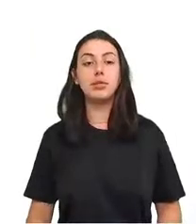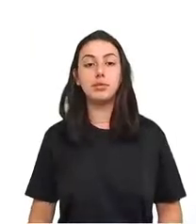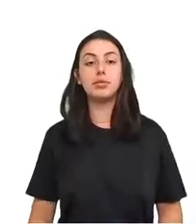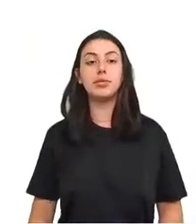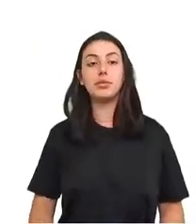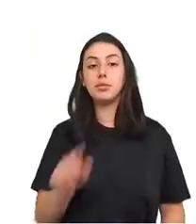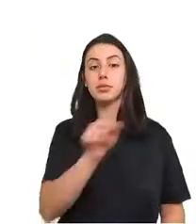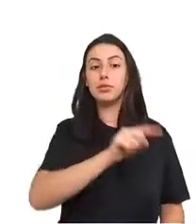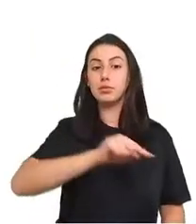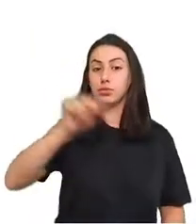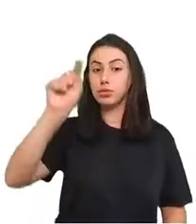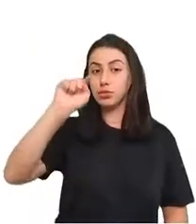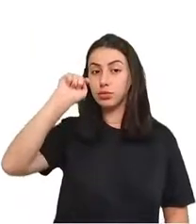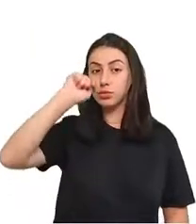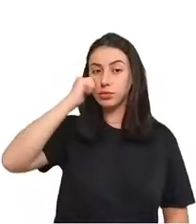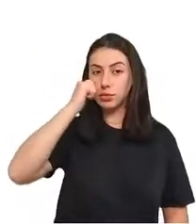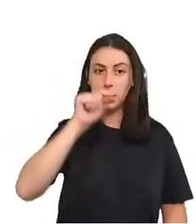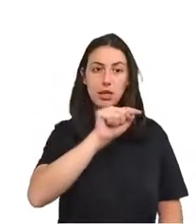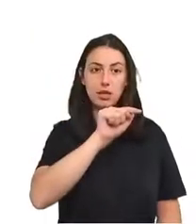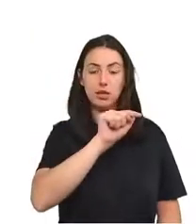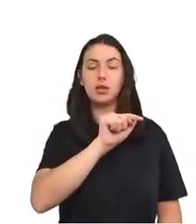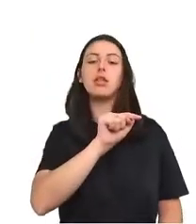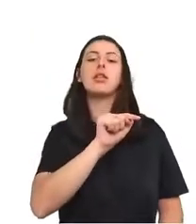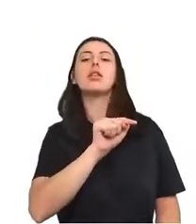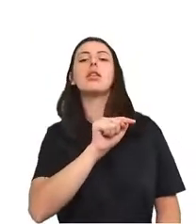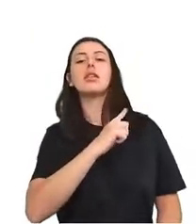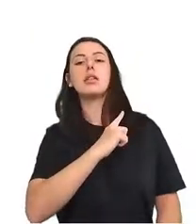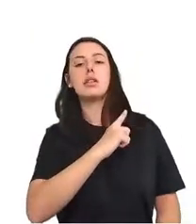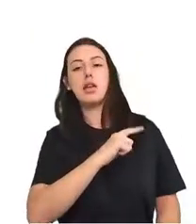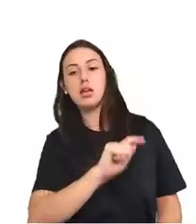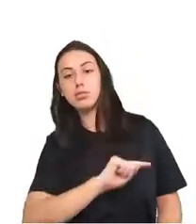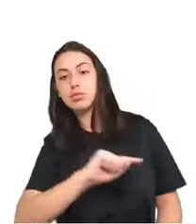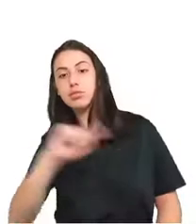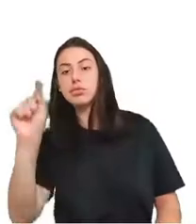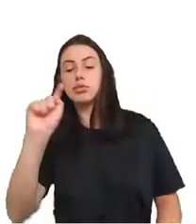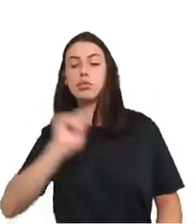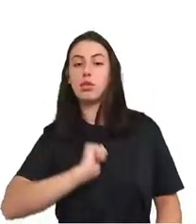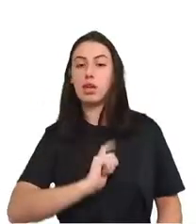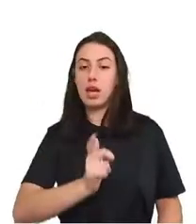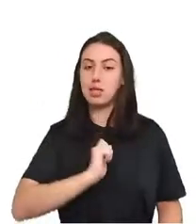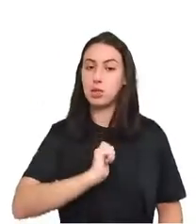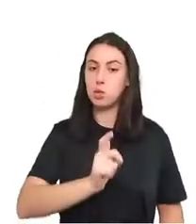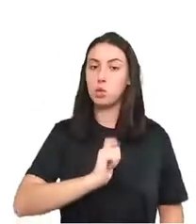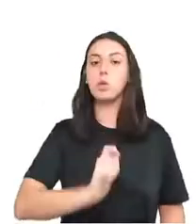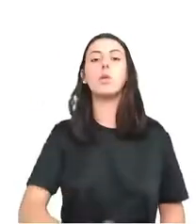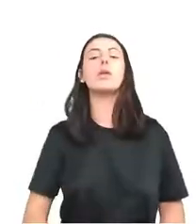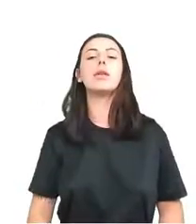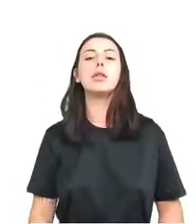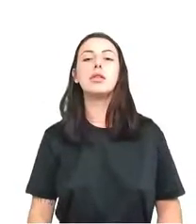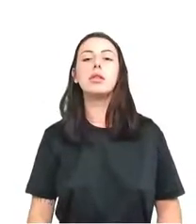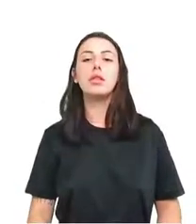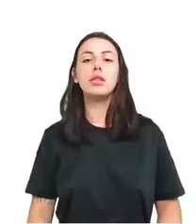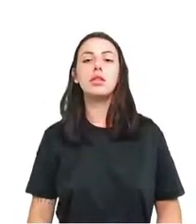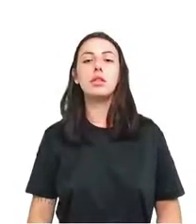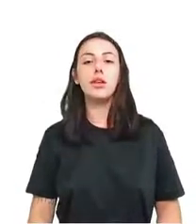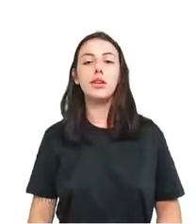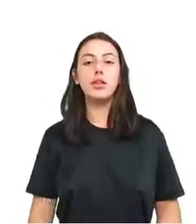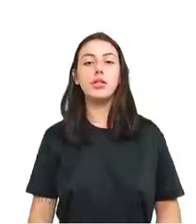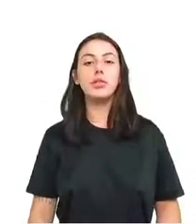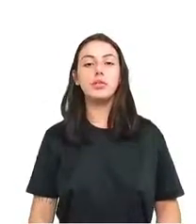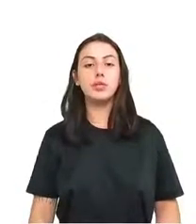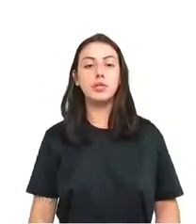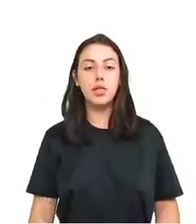verdes e os abaixo tendem a ser azuis. Se aparecer um novo ponto, a gente diz, eu prevejo que esse vai ser verde.